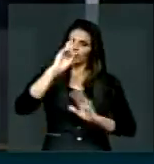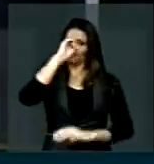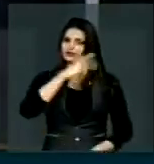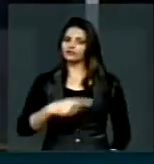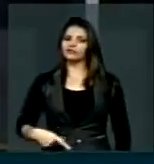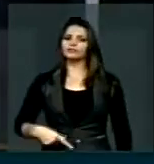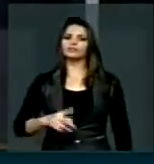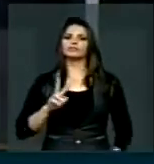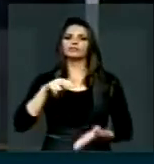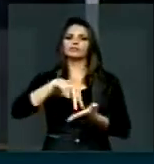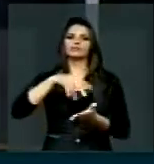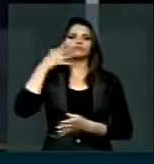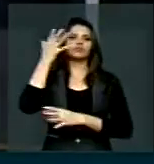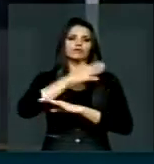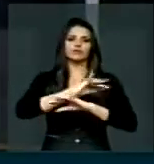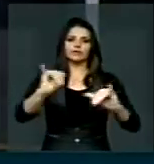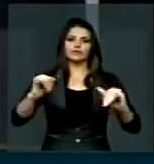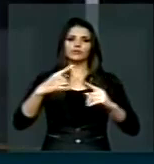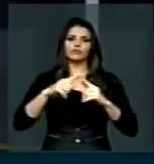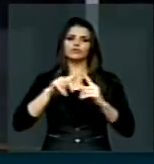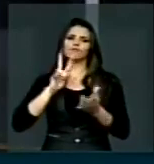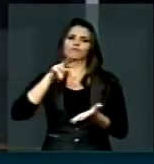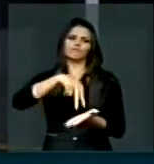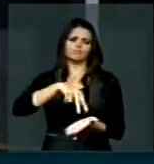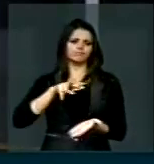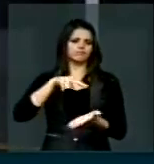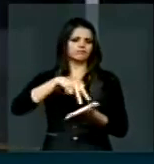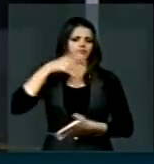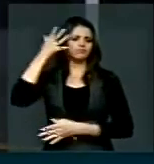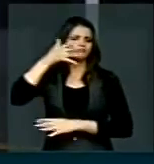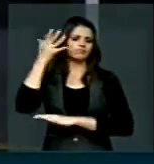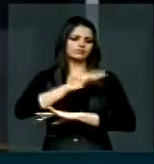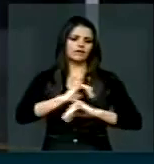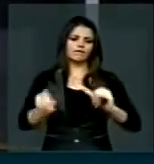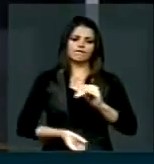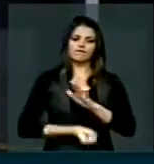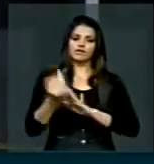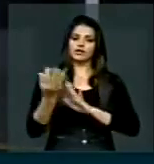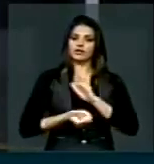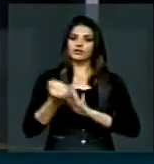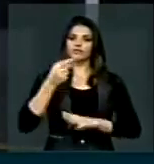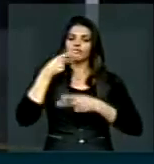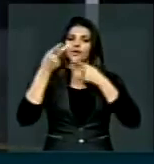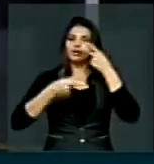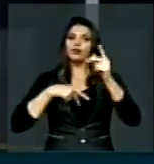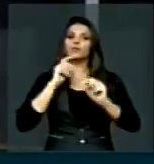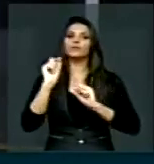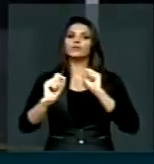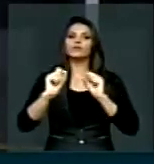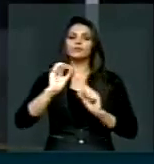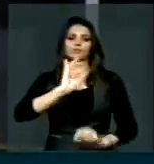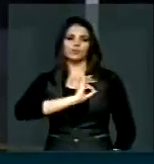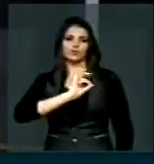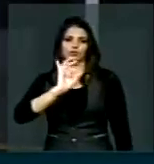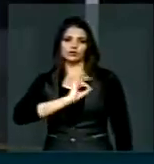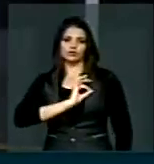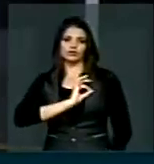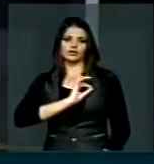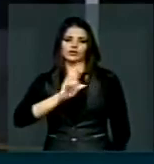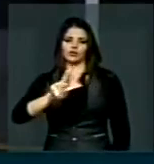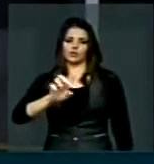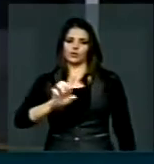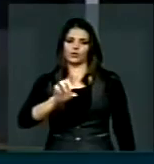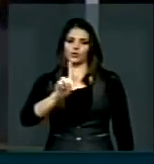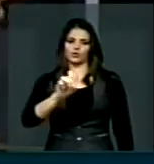venho aqui hoje, como tenho vindo várias vezes, falar aqui da Polícia Rodoviária Federal.